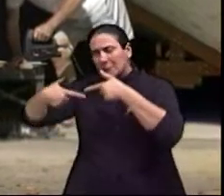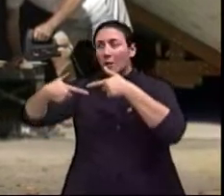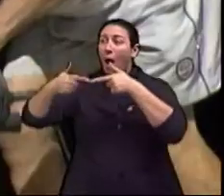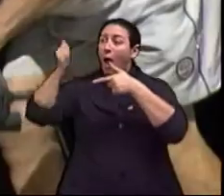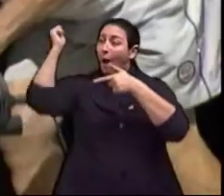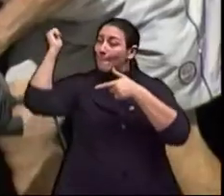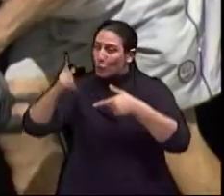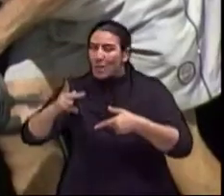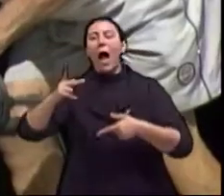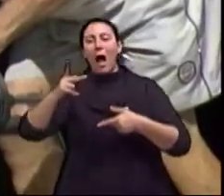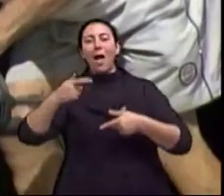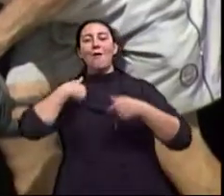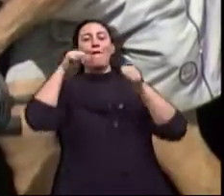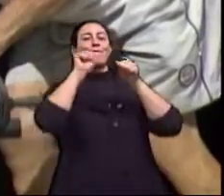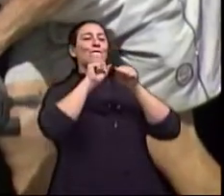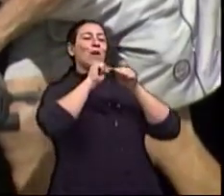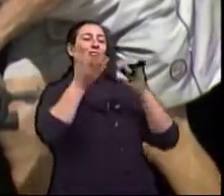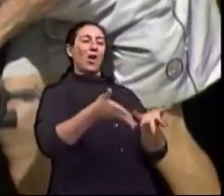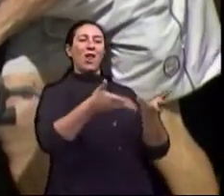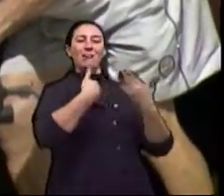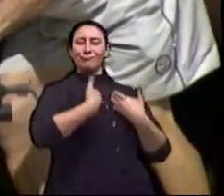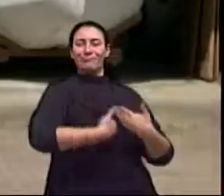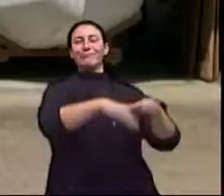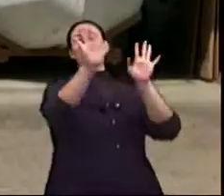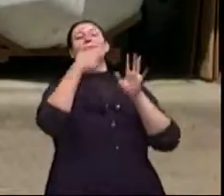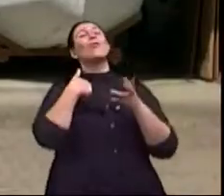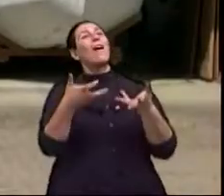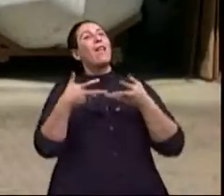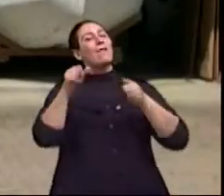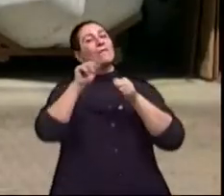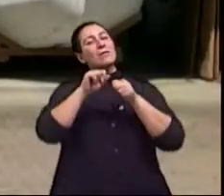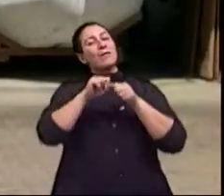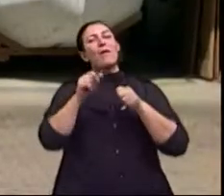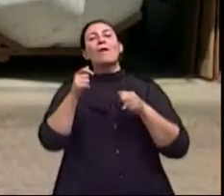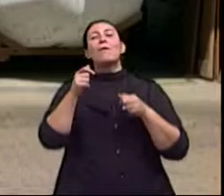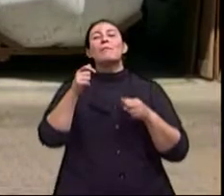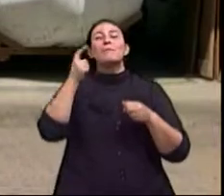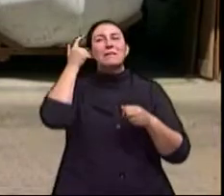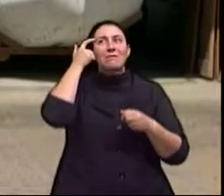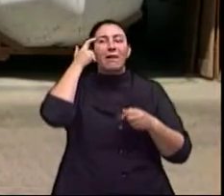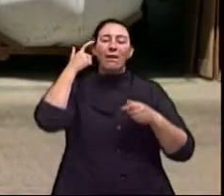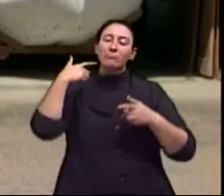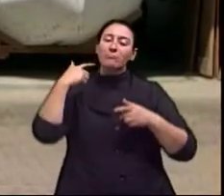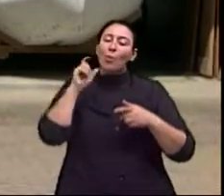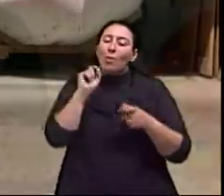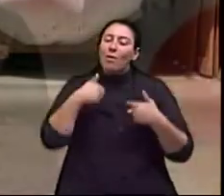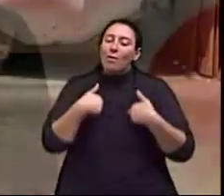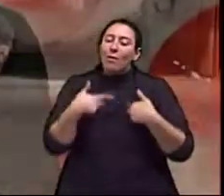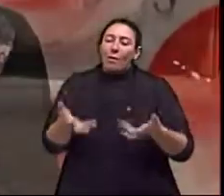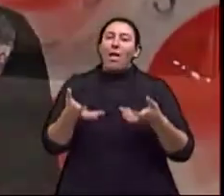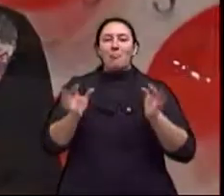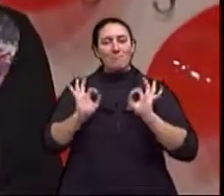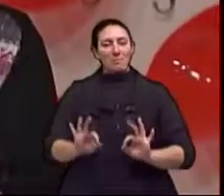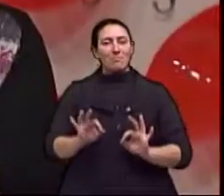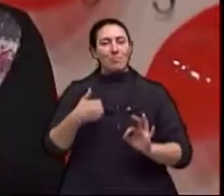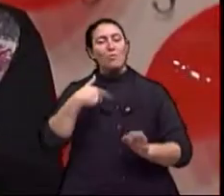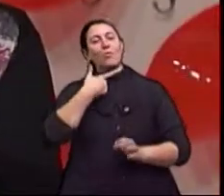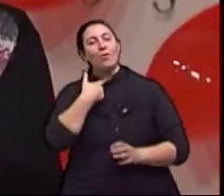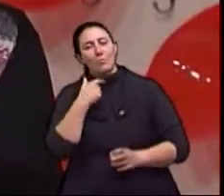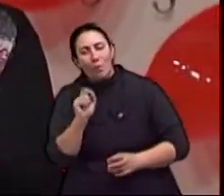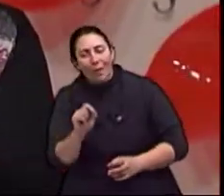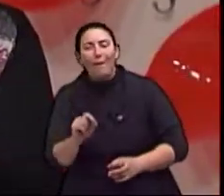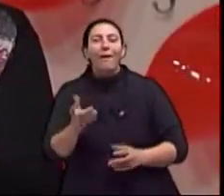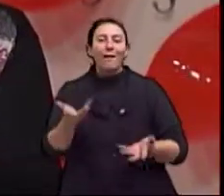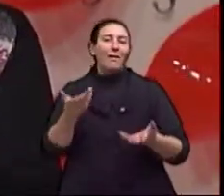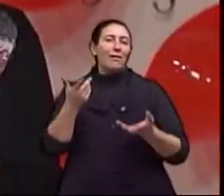para frente essa oportunidade, então, de vir a desenvolver a esses projetos. Justamente aquilo que no passado foi esquecido. Claro. Que